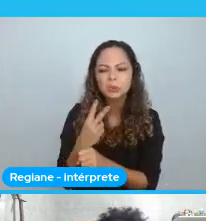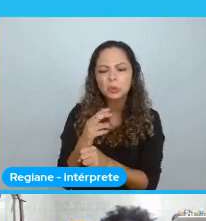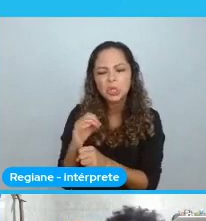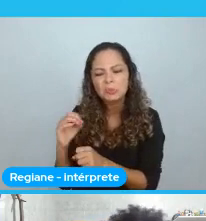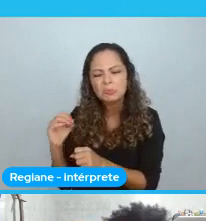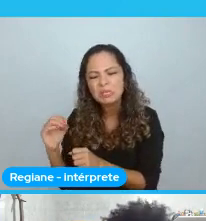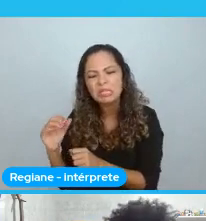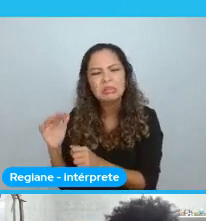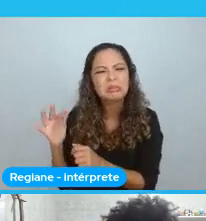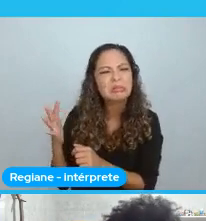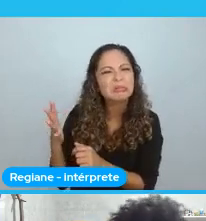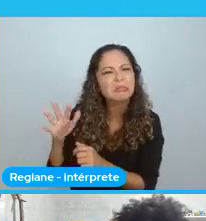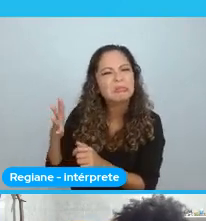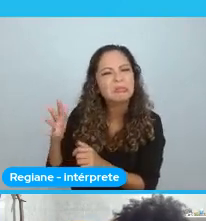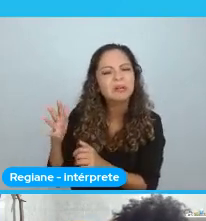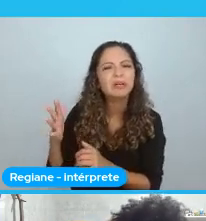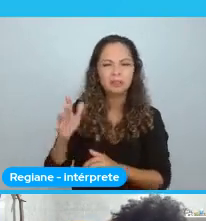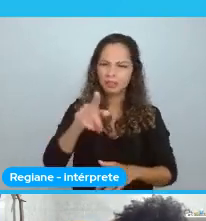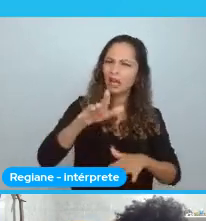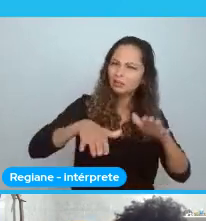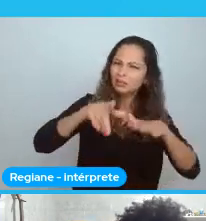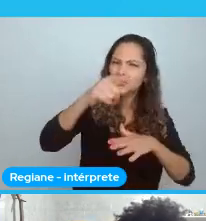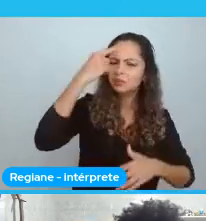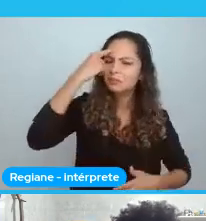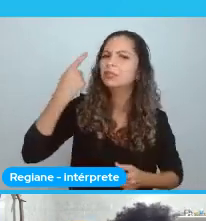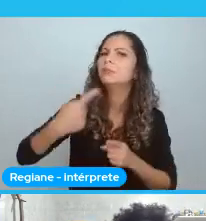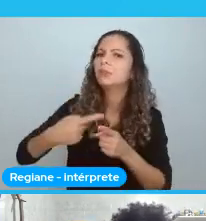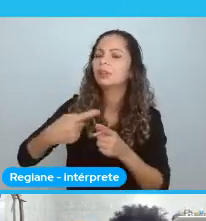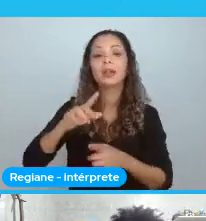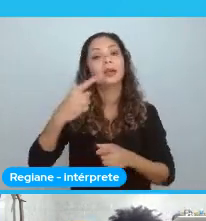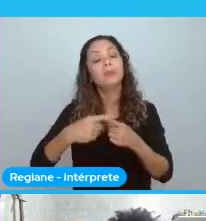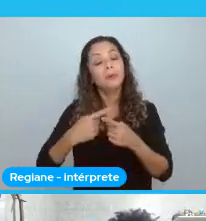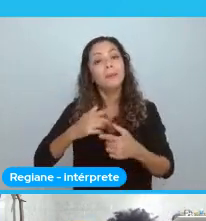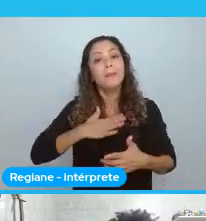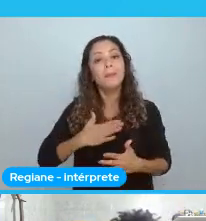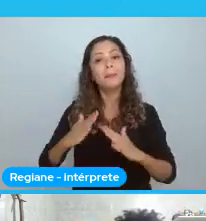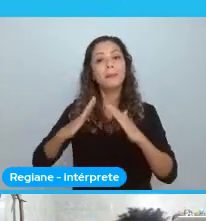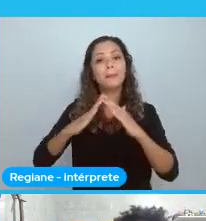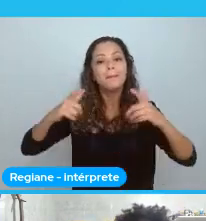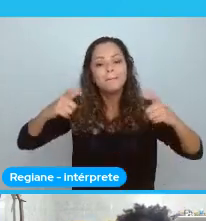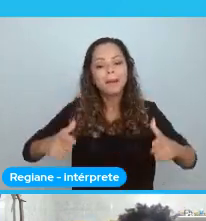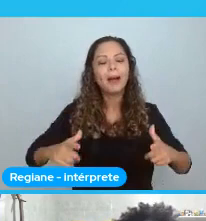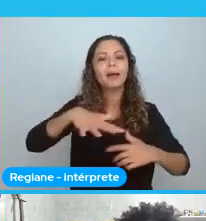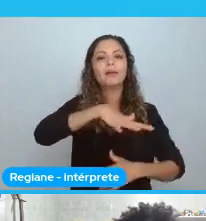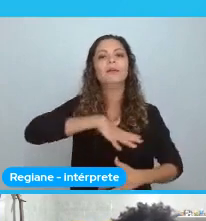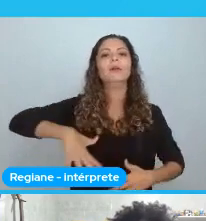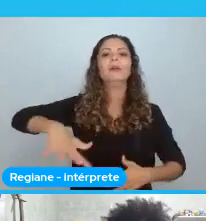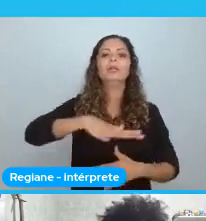meu bairro. Eu não tinha problemas. Com esse tipo de coisa. Porque o meu bairro. A grande maioria das pessoas. São.